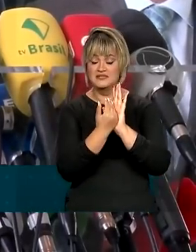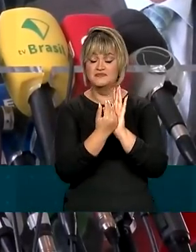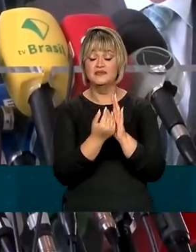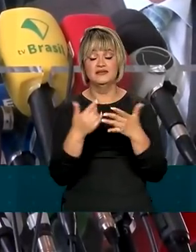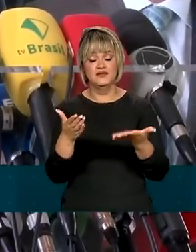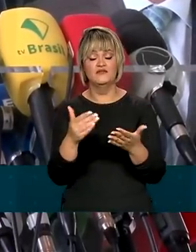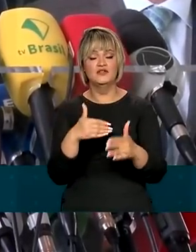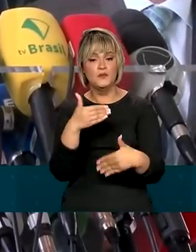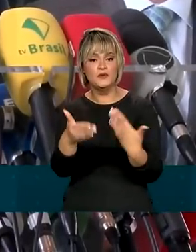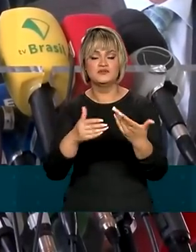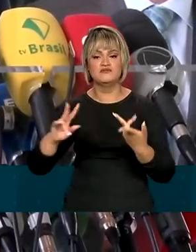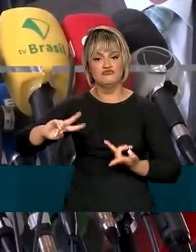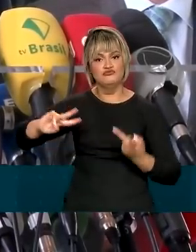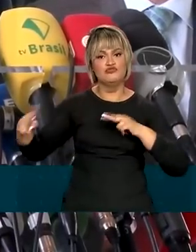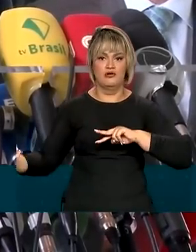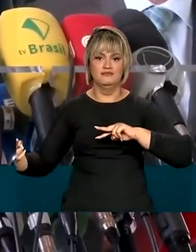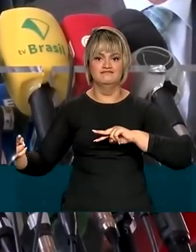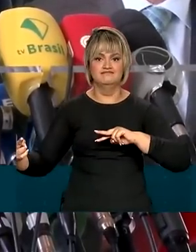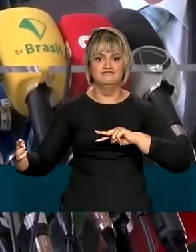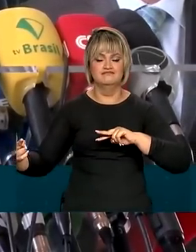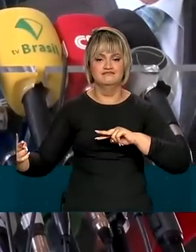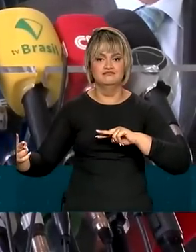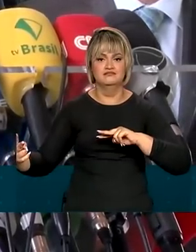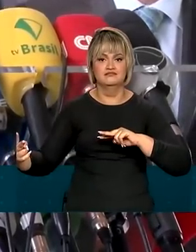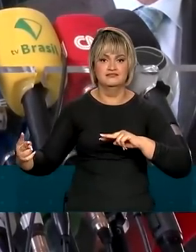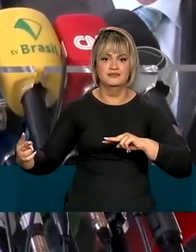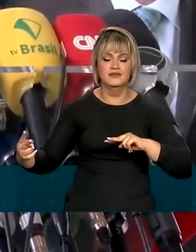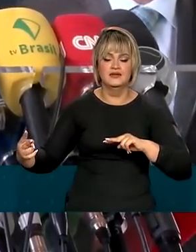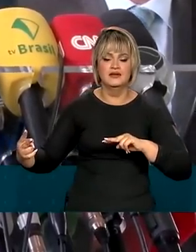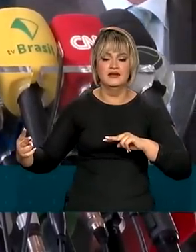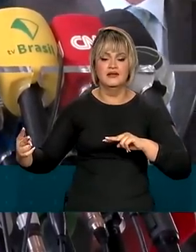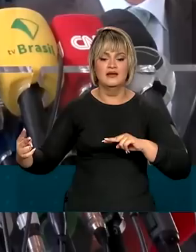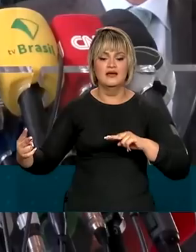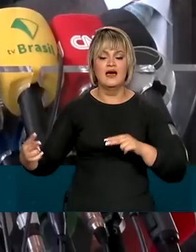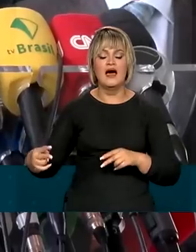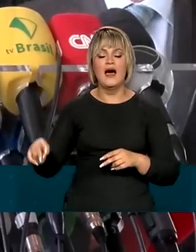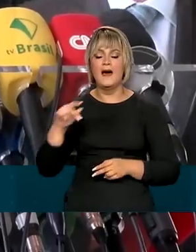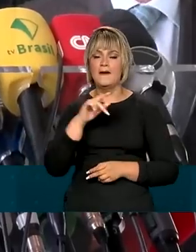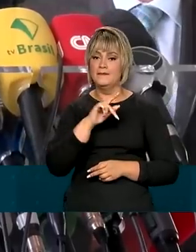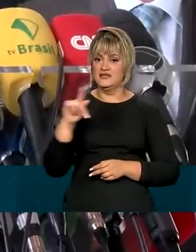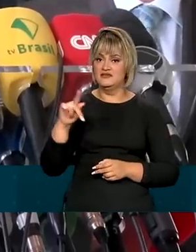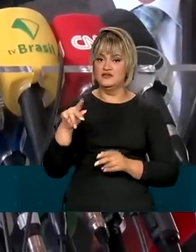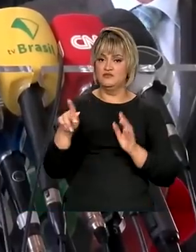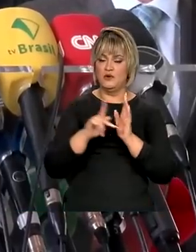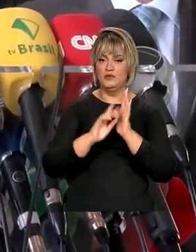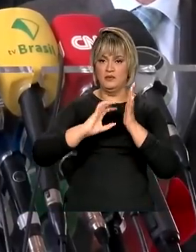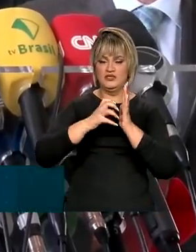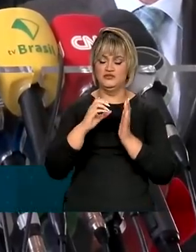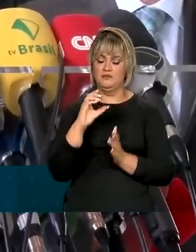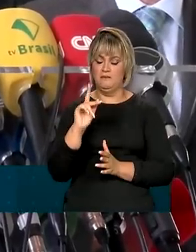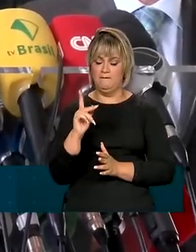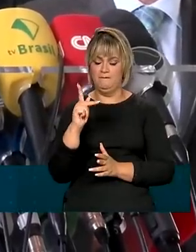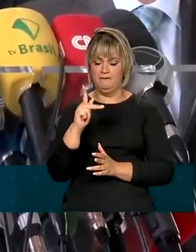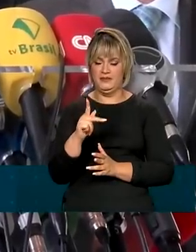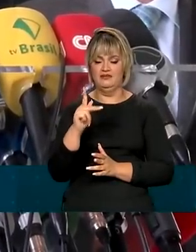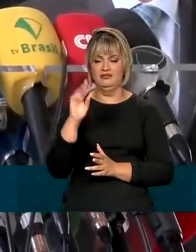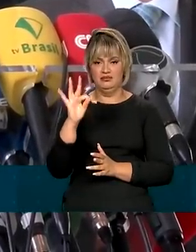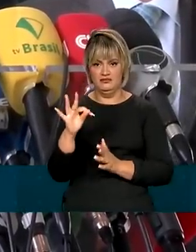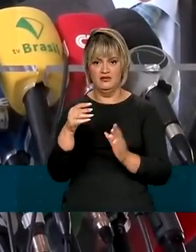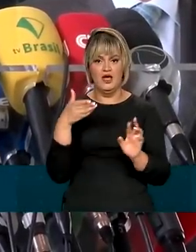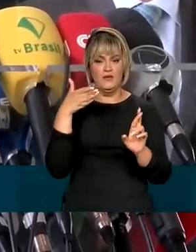o processo de transição. A presidente do PT, segundo ela, em nome do presidente Lula,